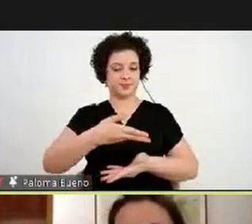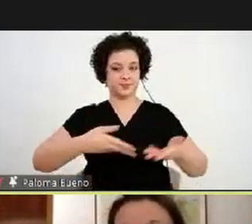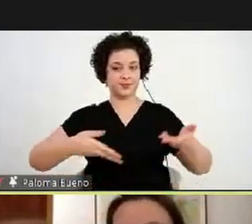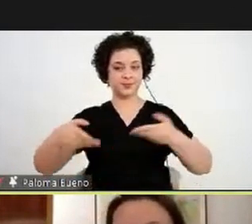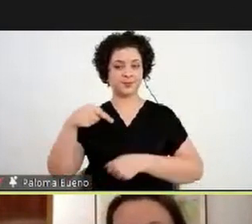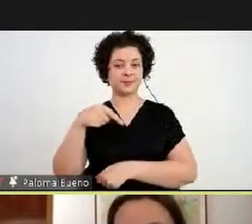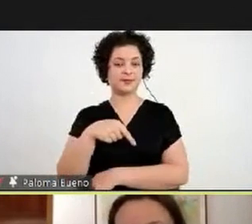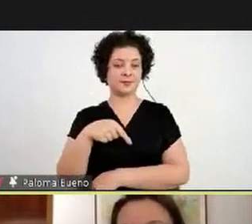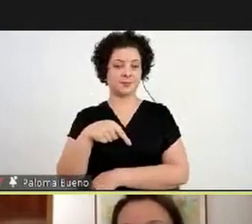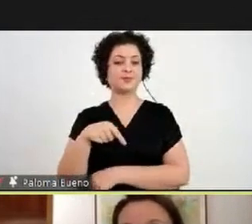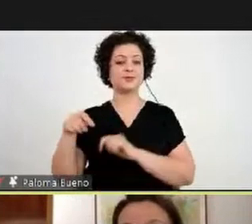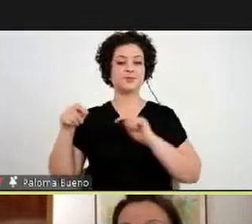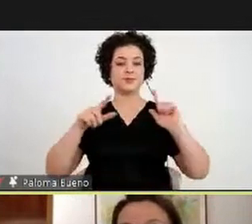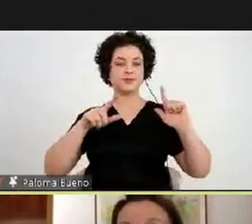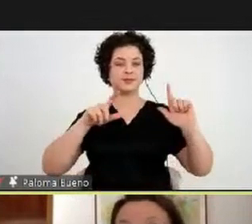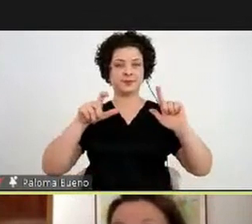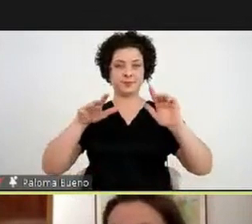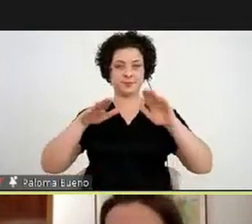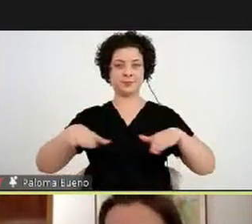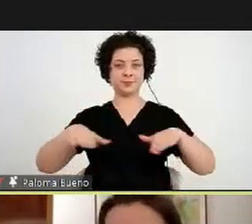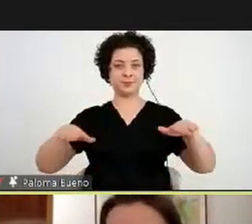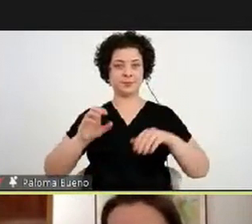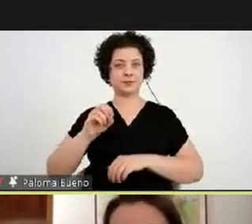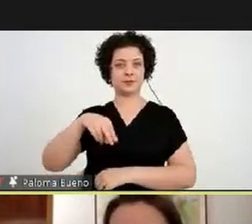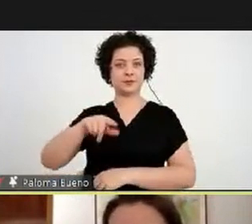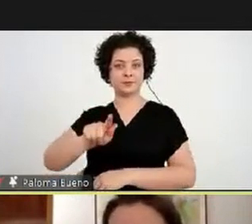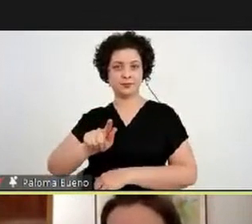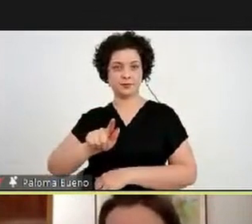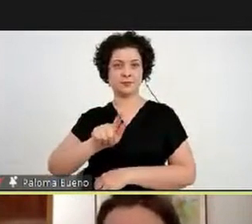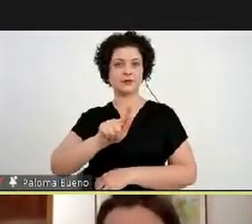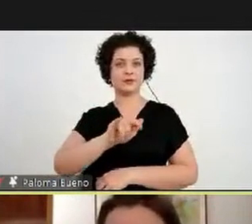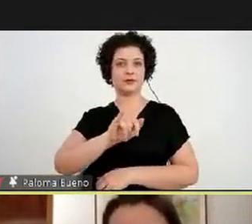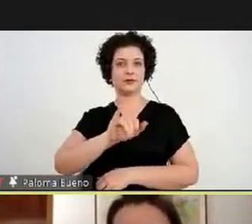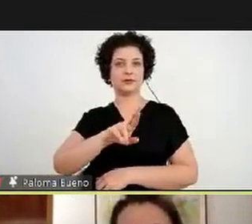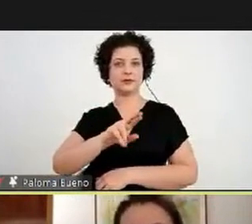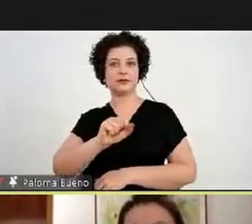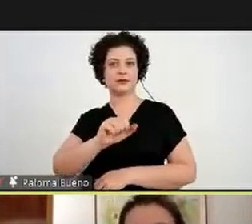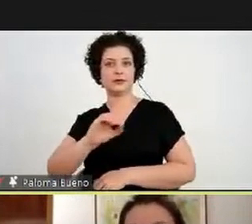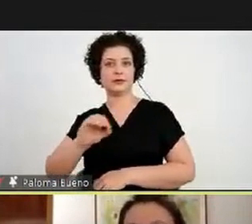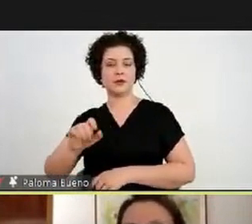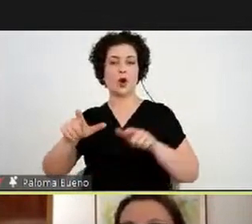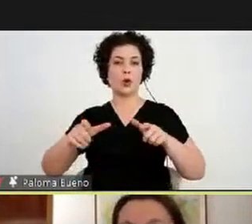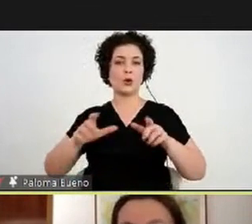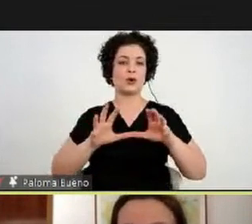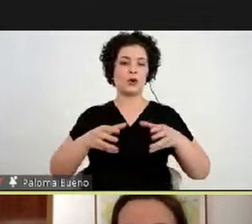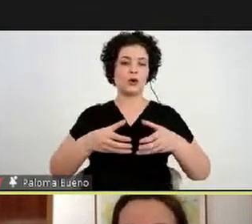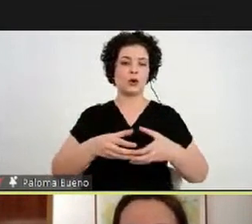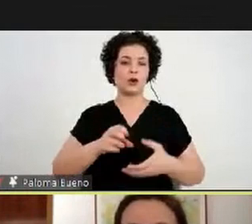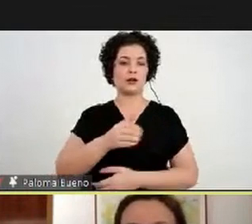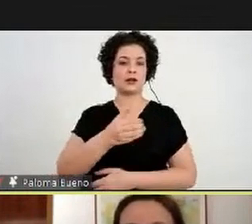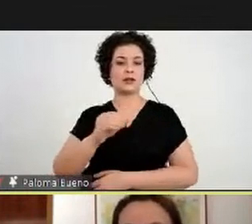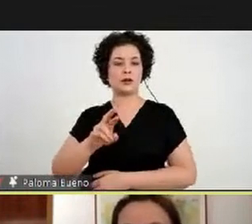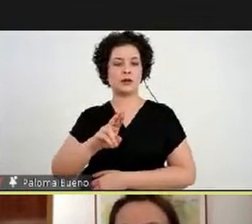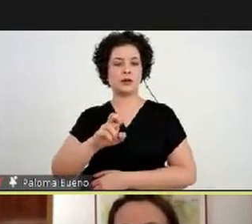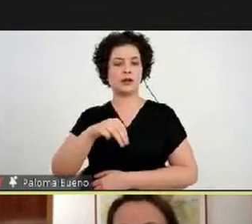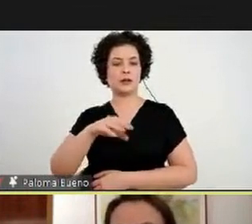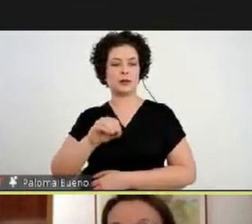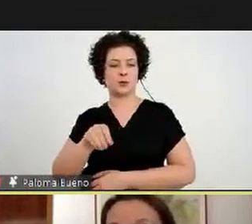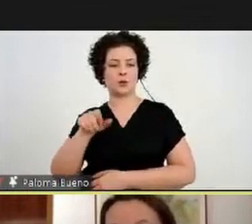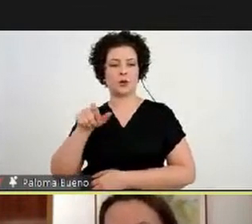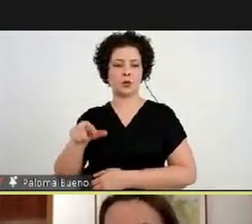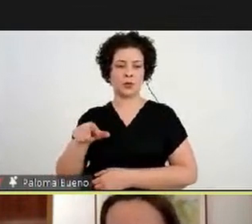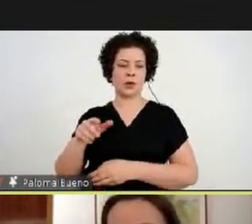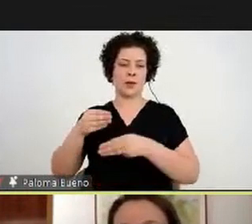dinâmica foto são com as crianças da ONG Girassol na comunidade São Remo, que foi um trabalho em parceria Mac,